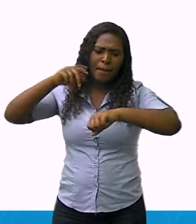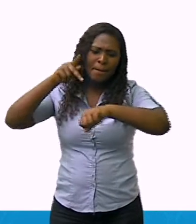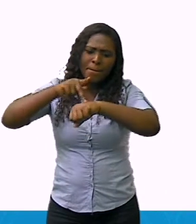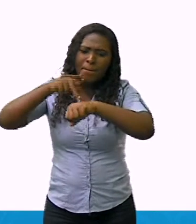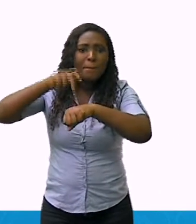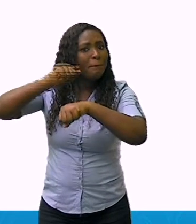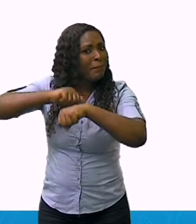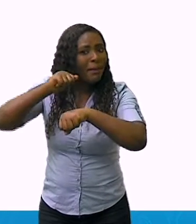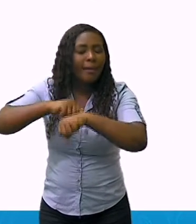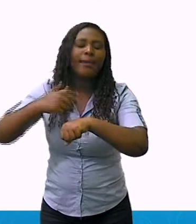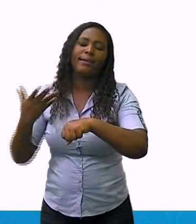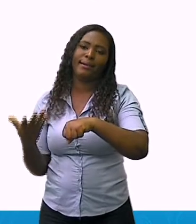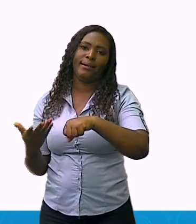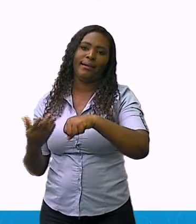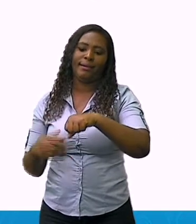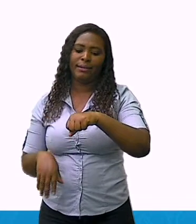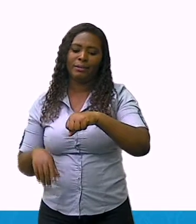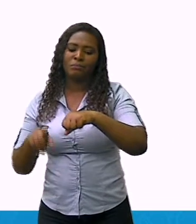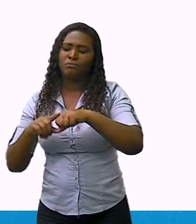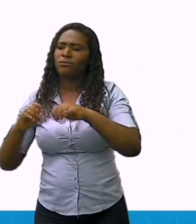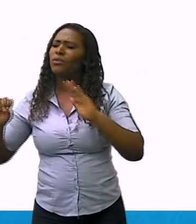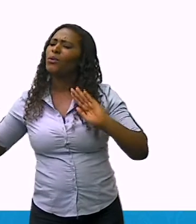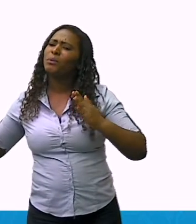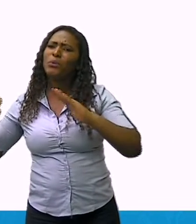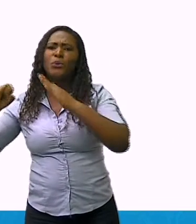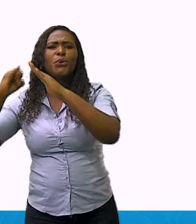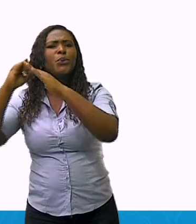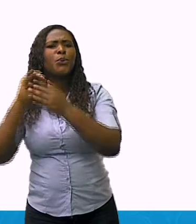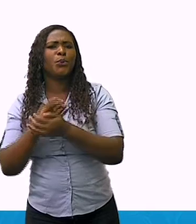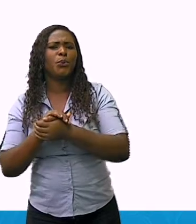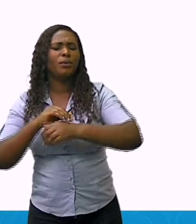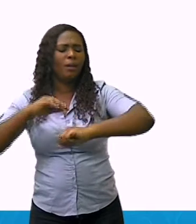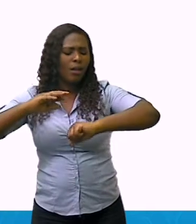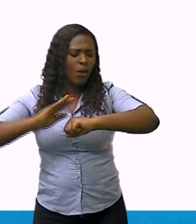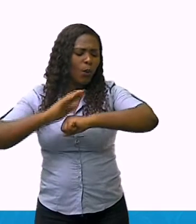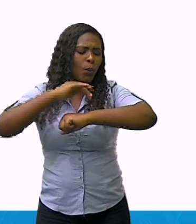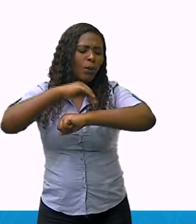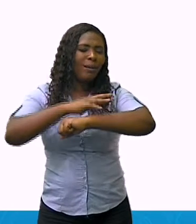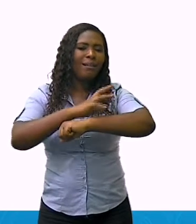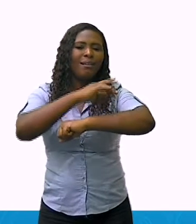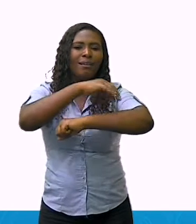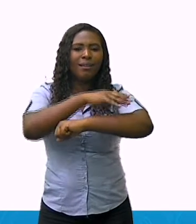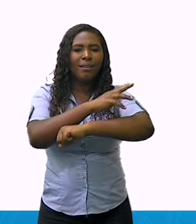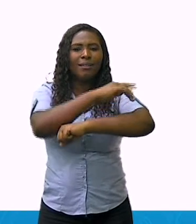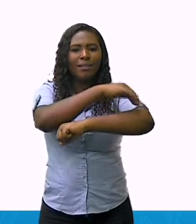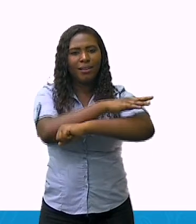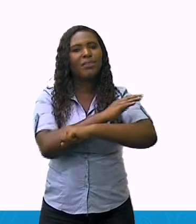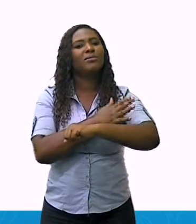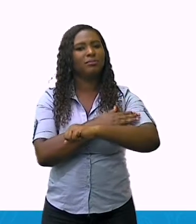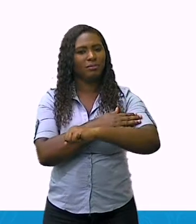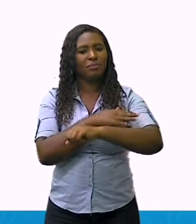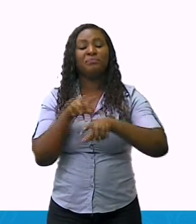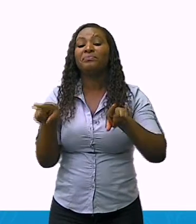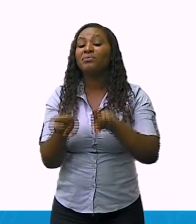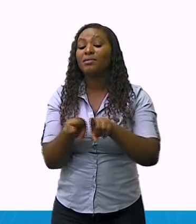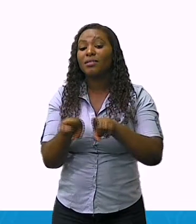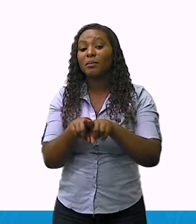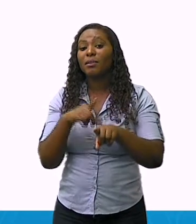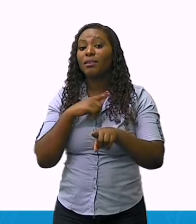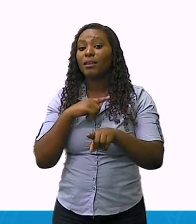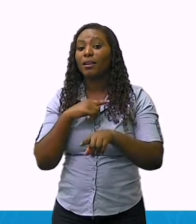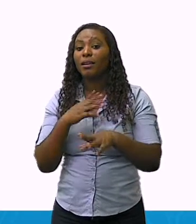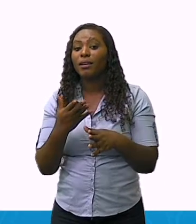Ibituruna, o conjunto deste relevo, que é mais elevado e montanhoso, e também a